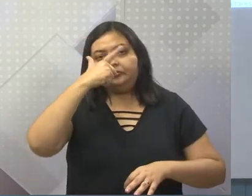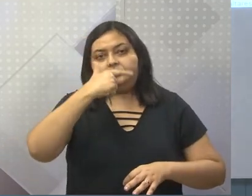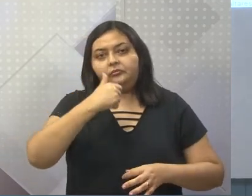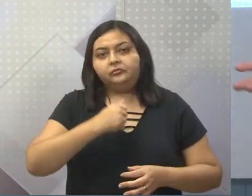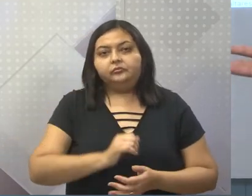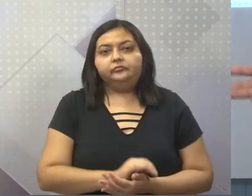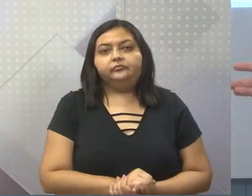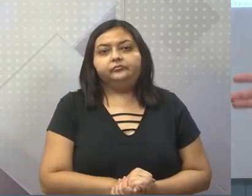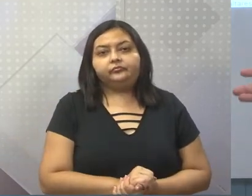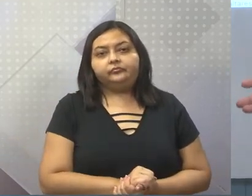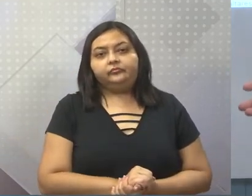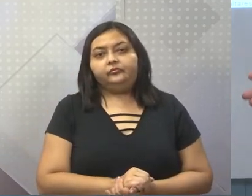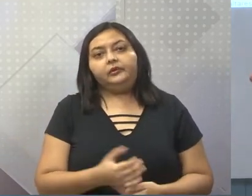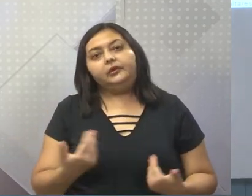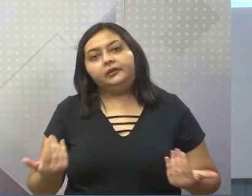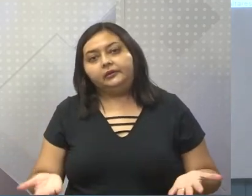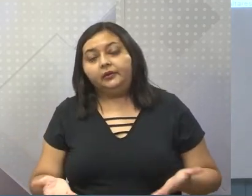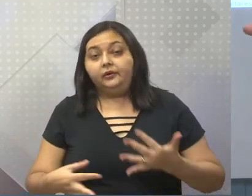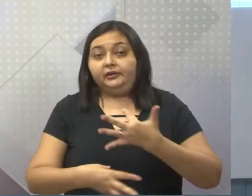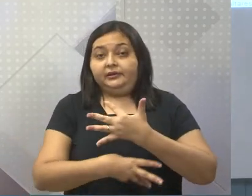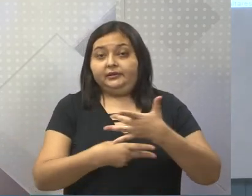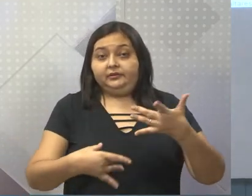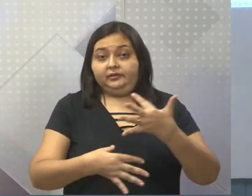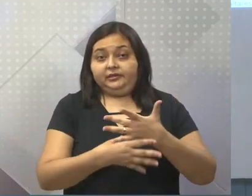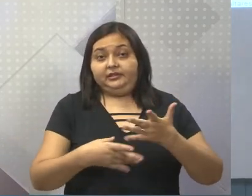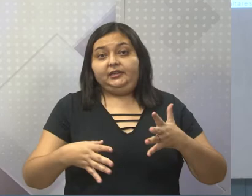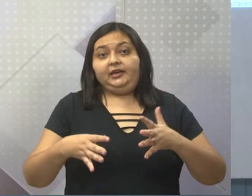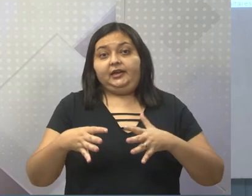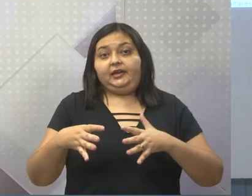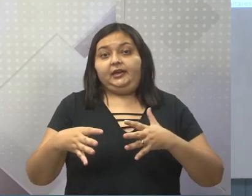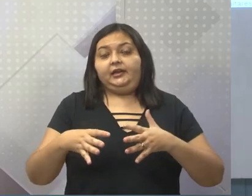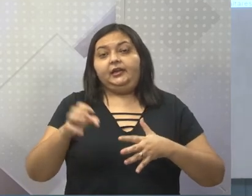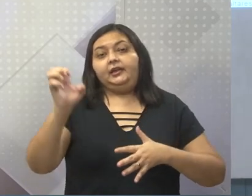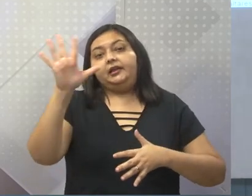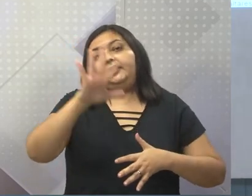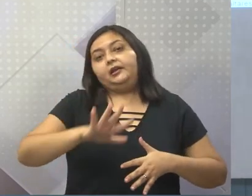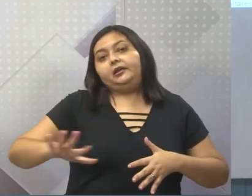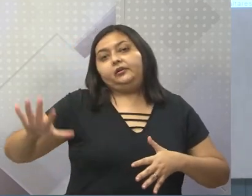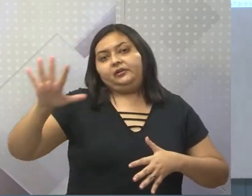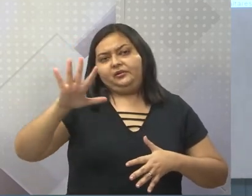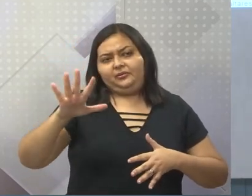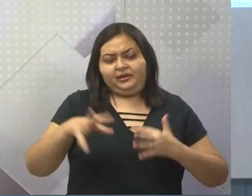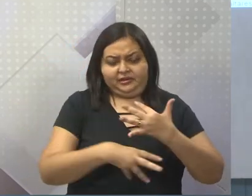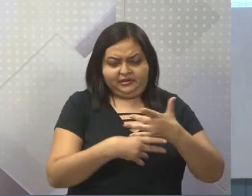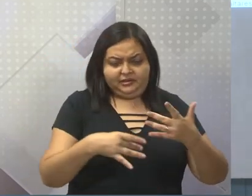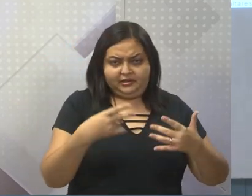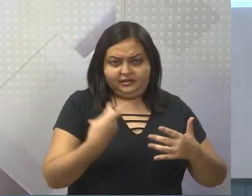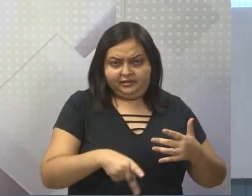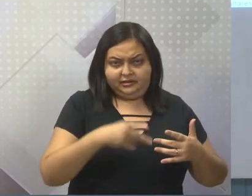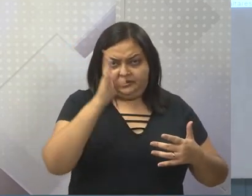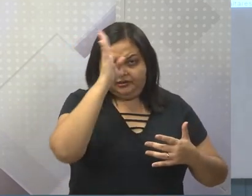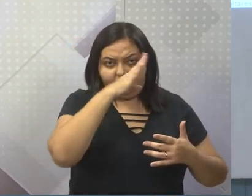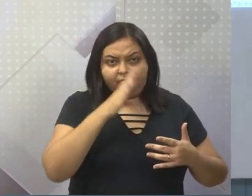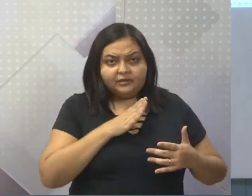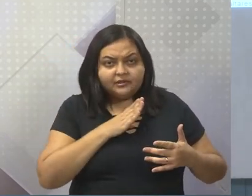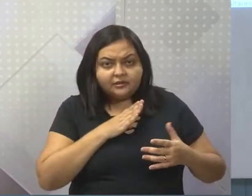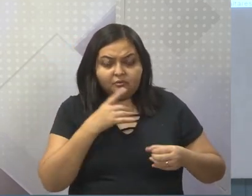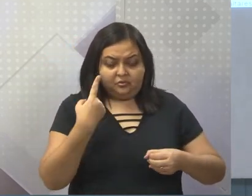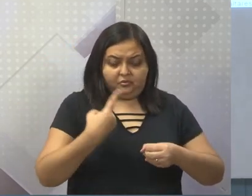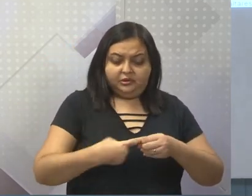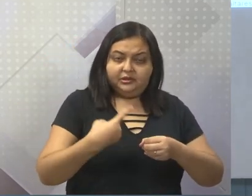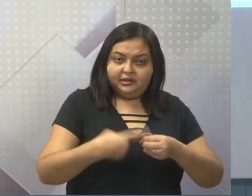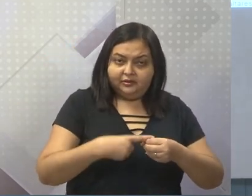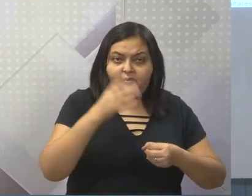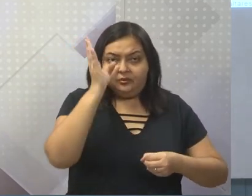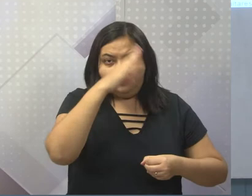basicamente, só existia nas cidades da Europa. E, em uma cidade brasileira, praticamente no interior do Brasil, no